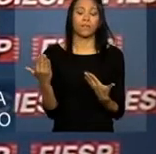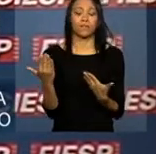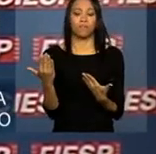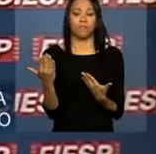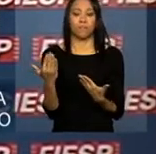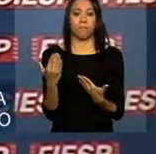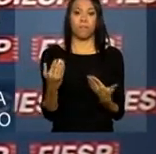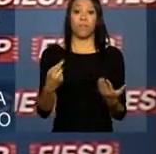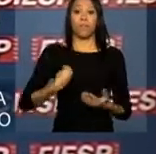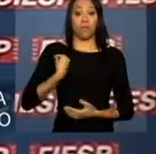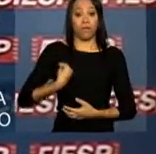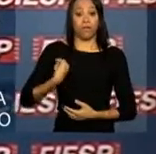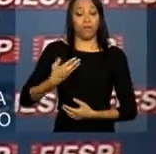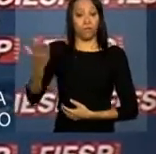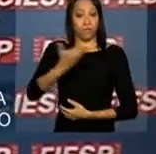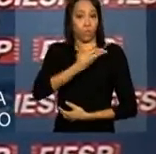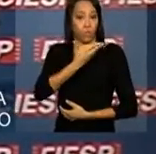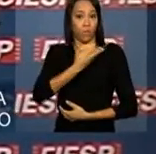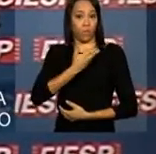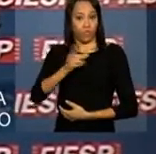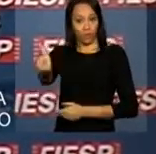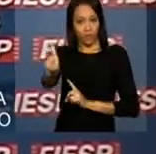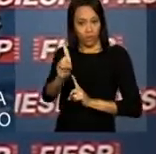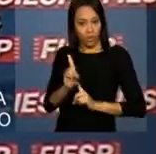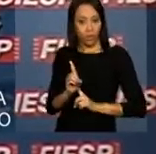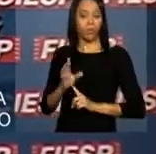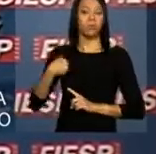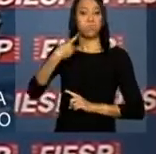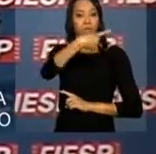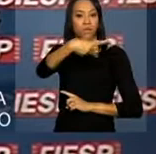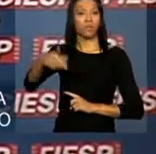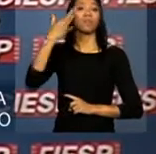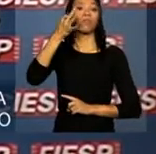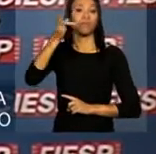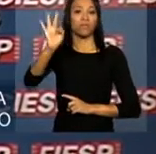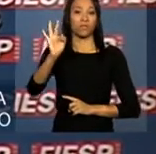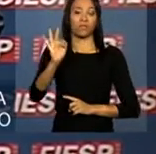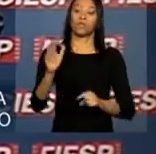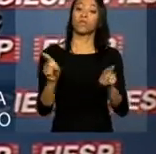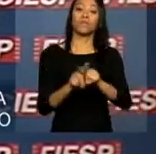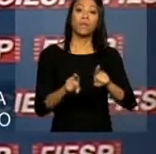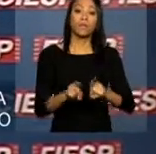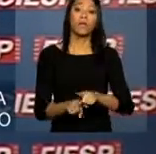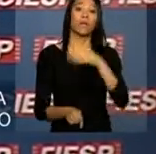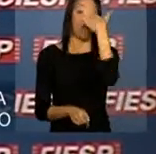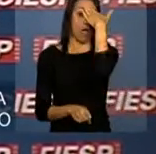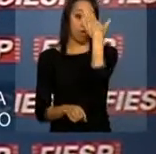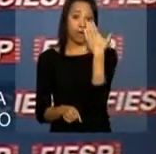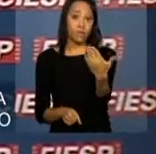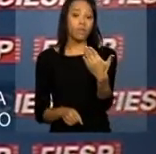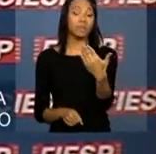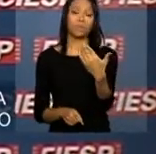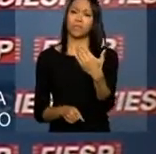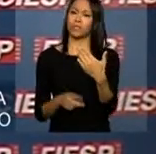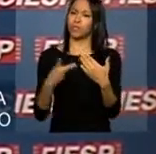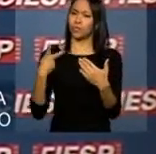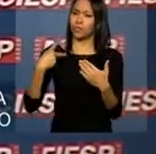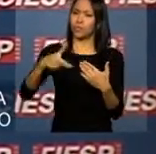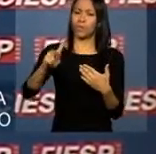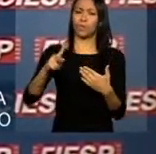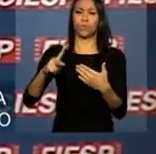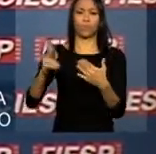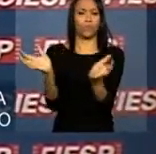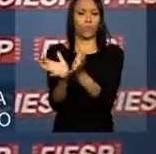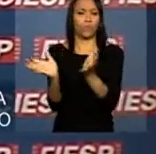do meu amigo e presidente François Hollande. Agradecer a presença de toda a sua comitiva